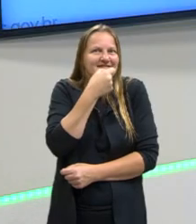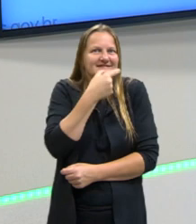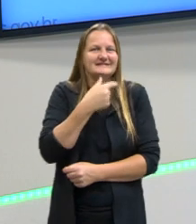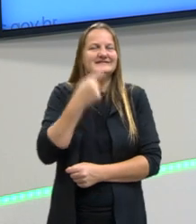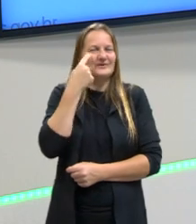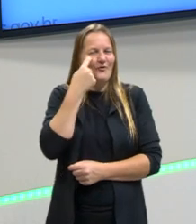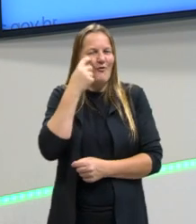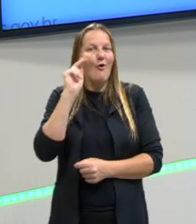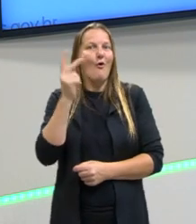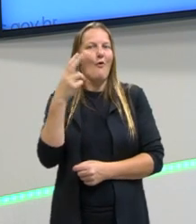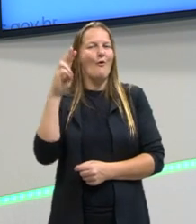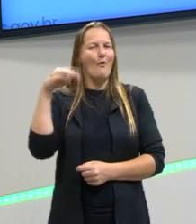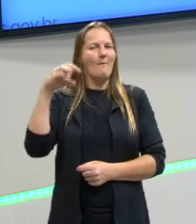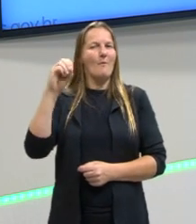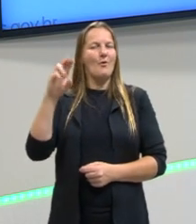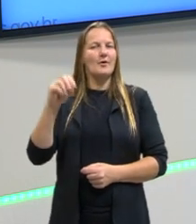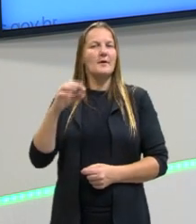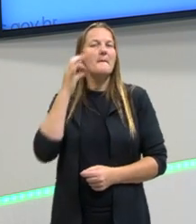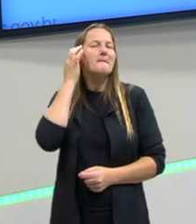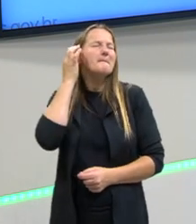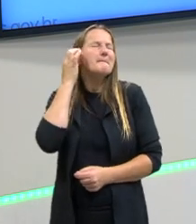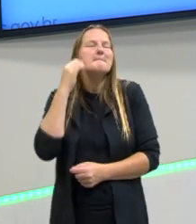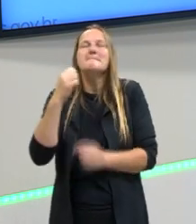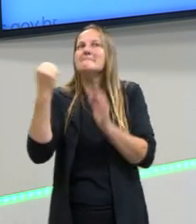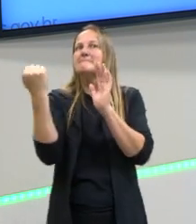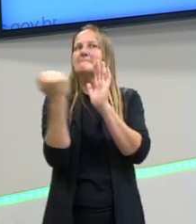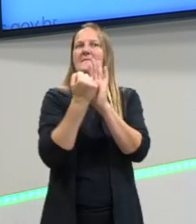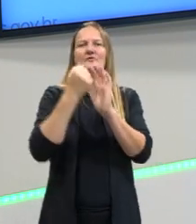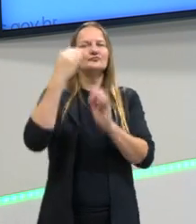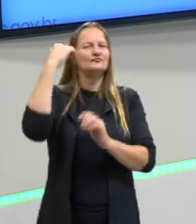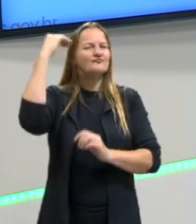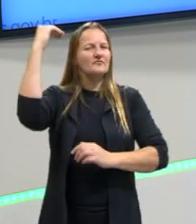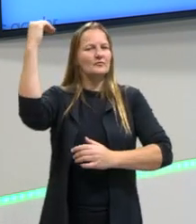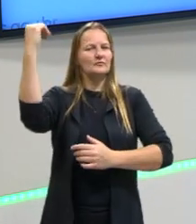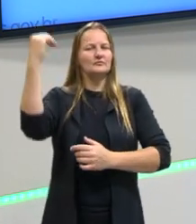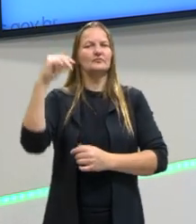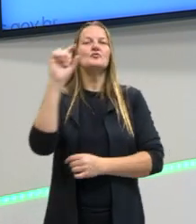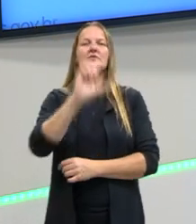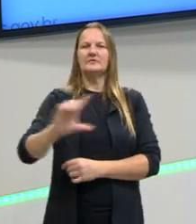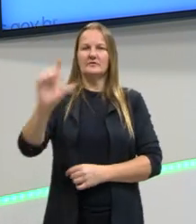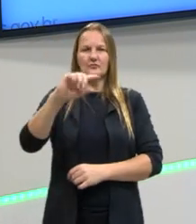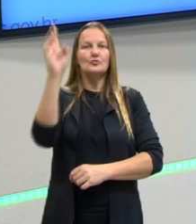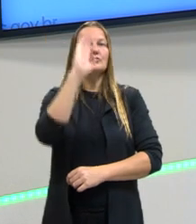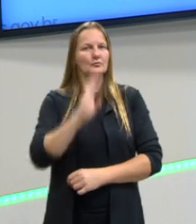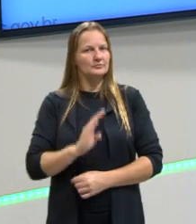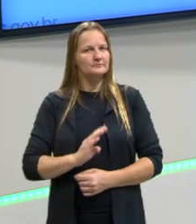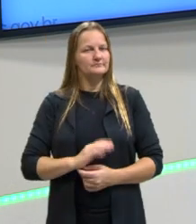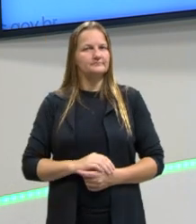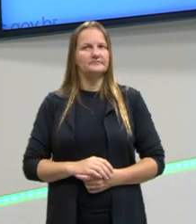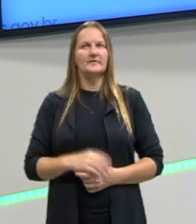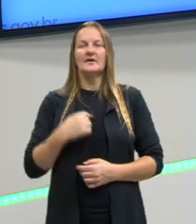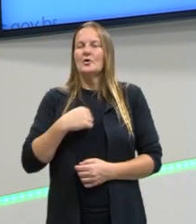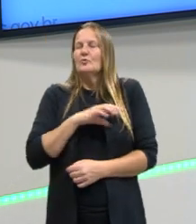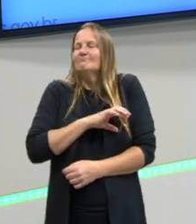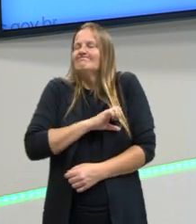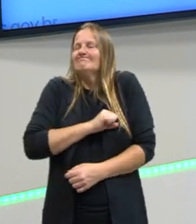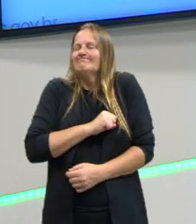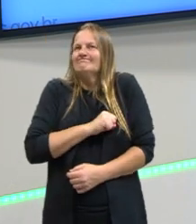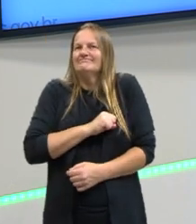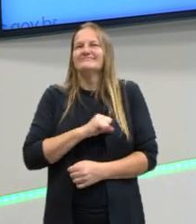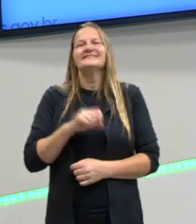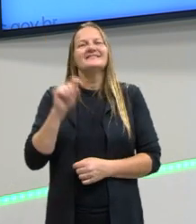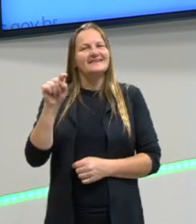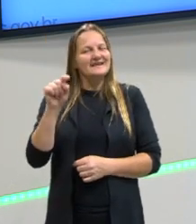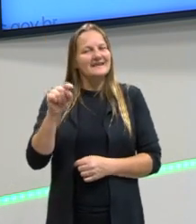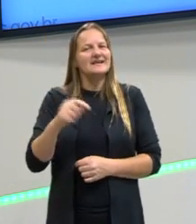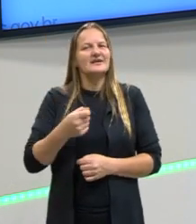humor, talvez seja o maior nome do humor da literatura brasileira. Eu sou extremamente apaixonada